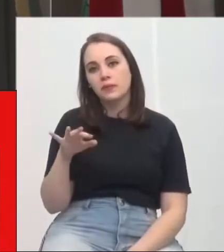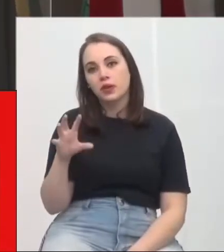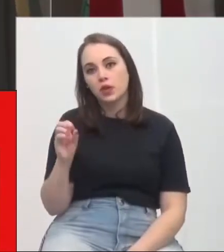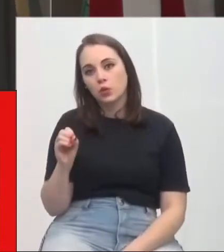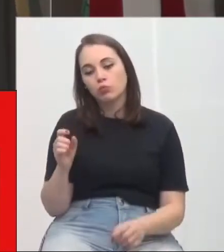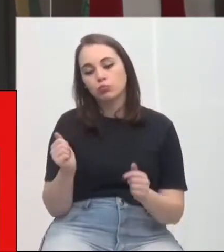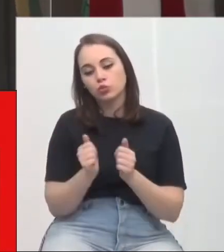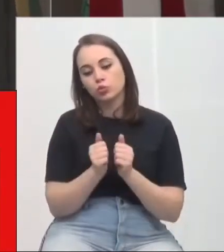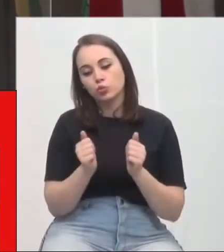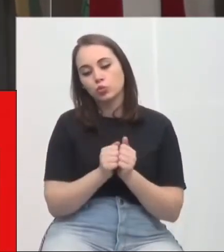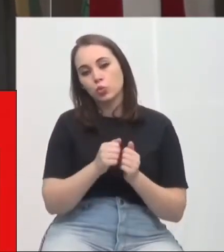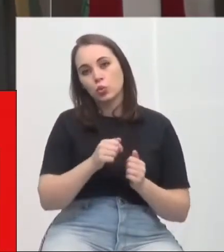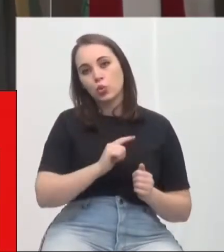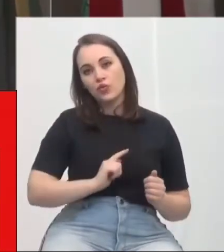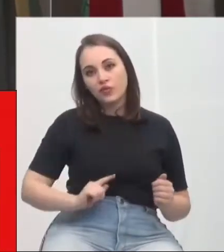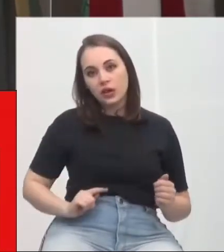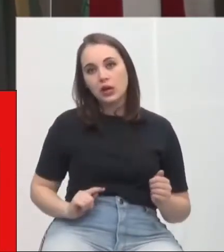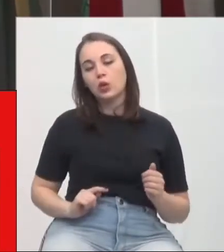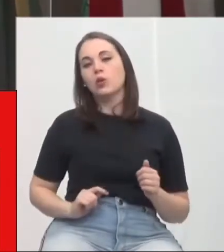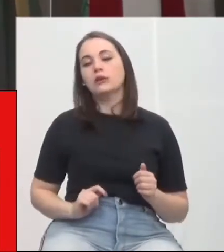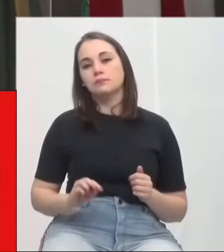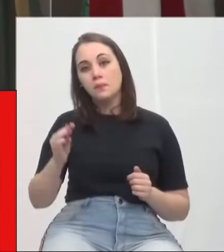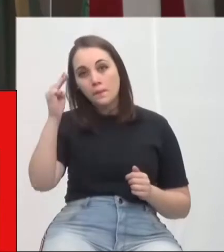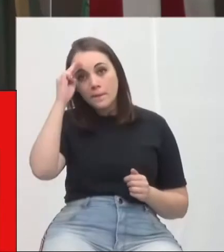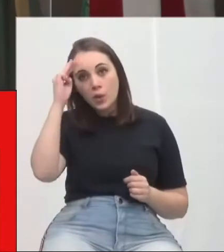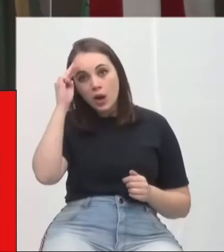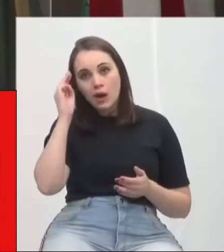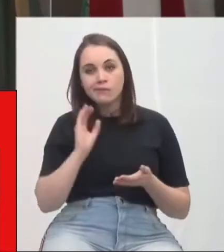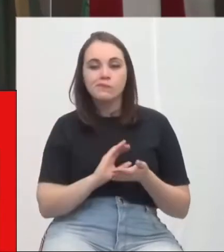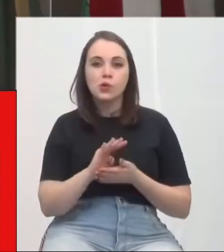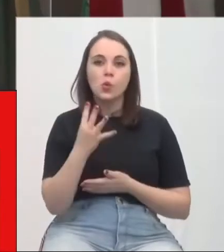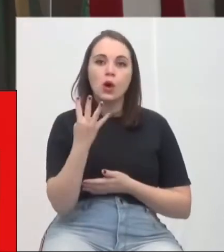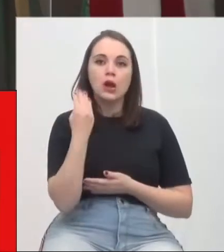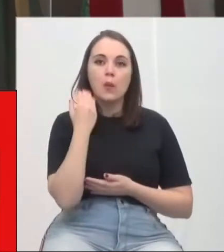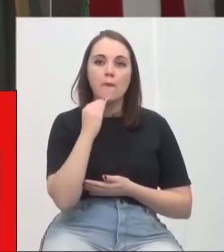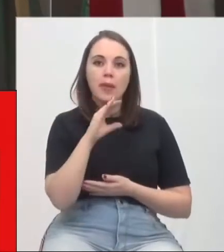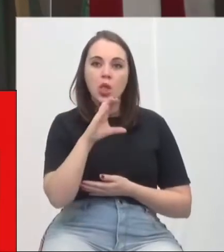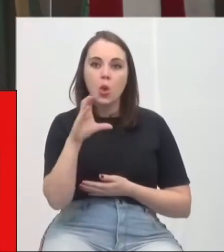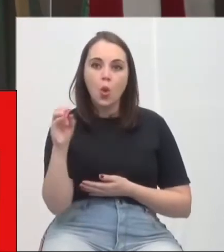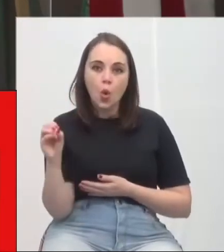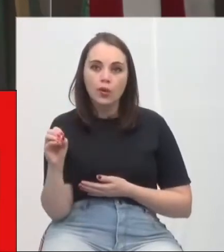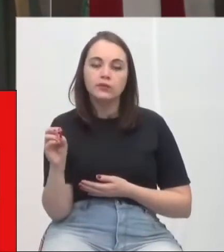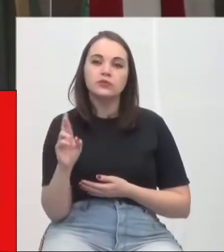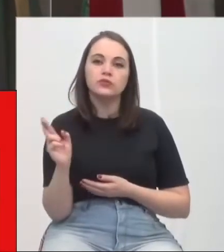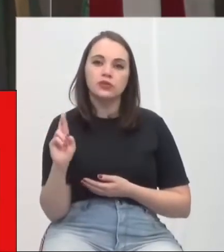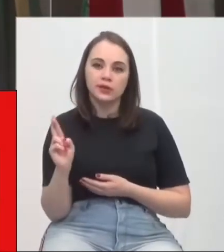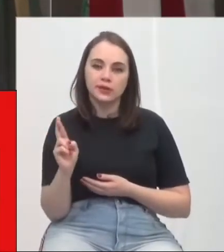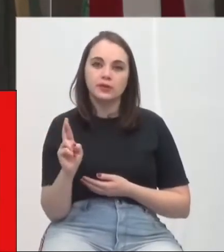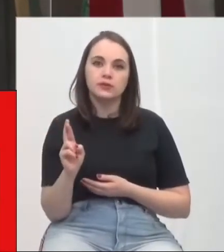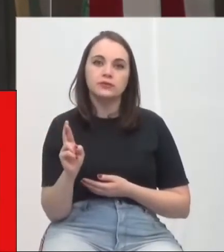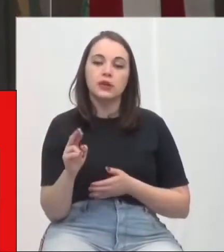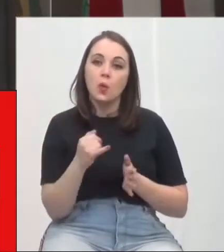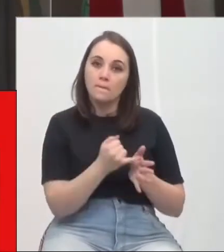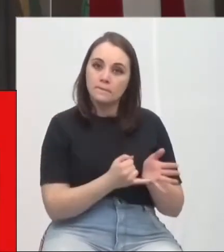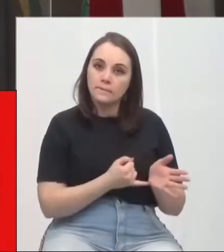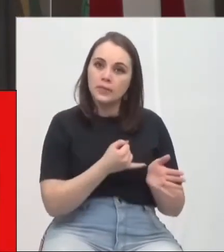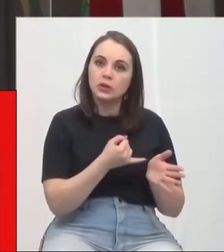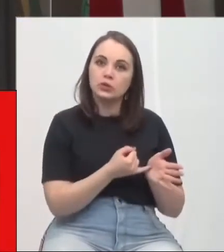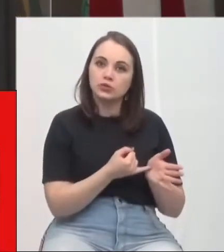governador do Estado, trouxe recursos aí no montante de 4 milhões de 400, o bairro da Juventude.